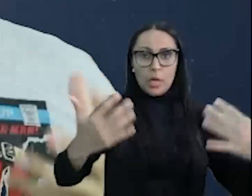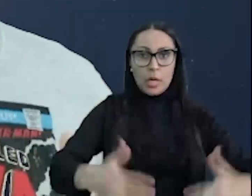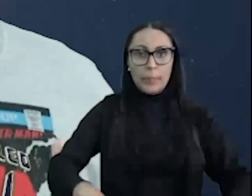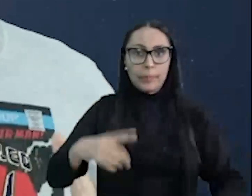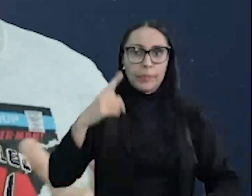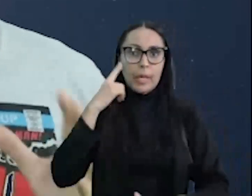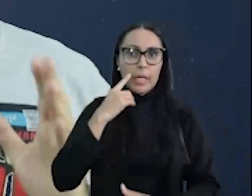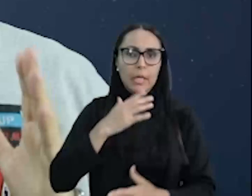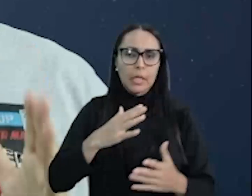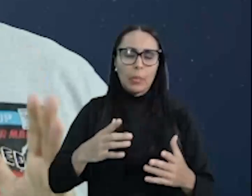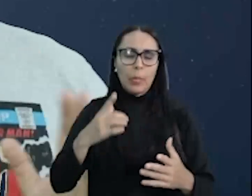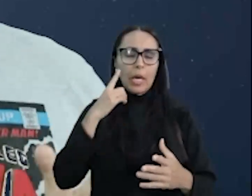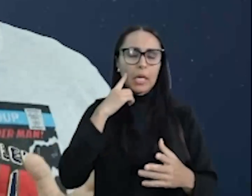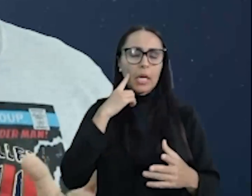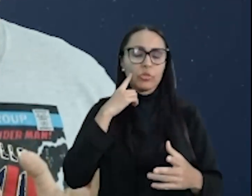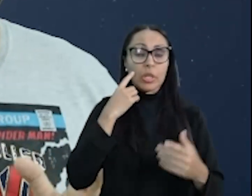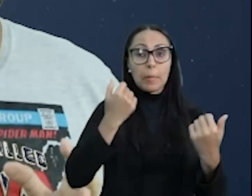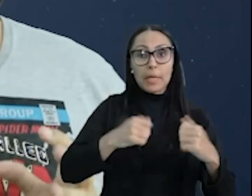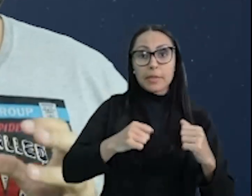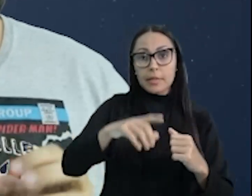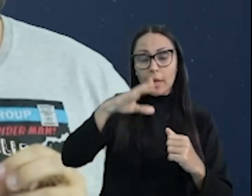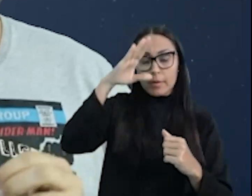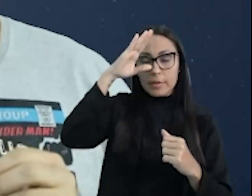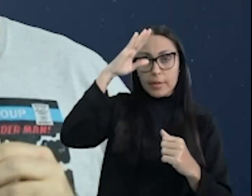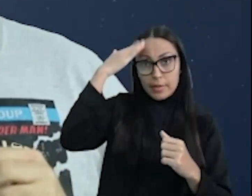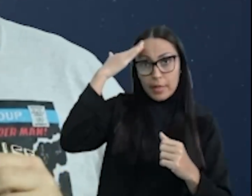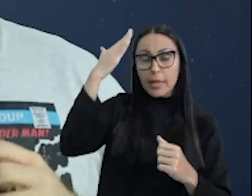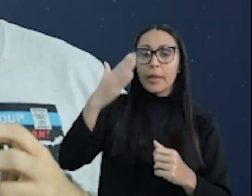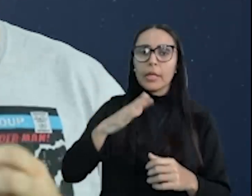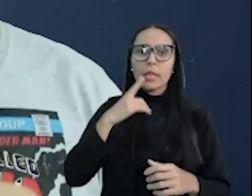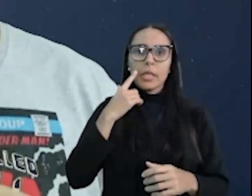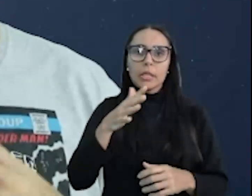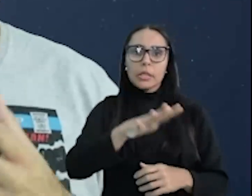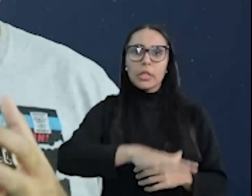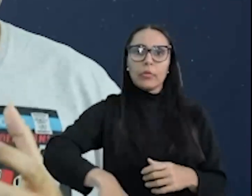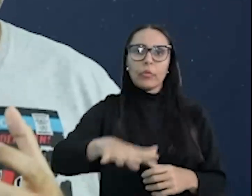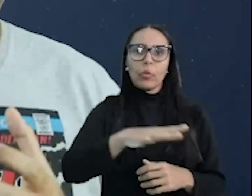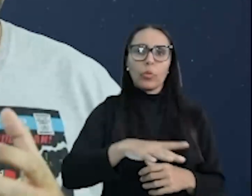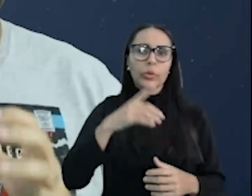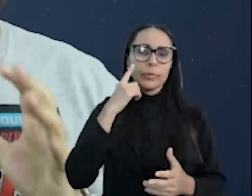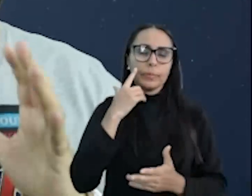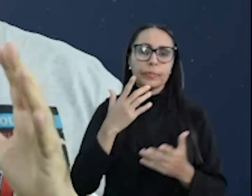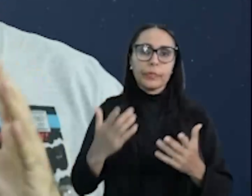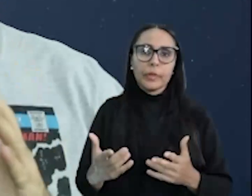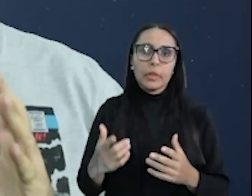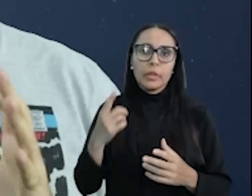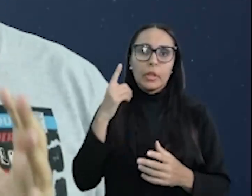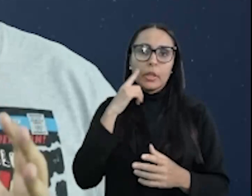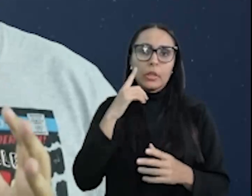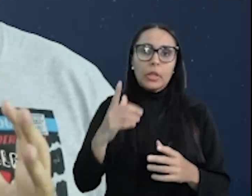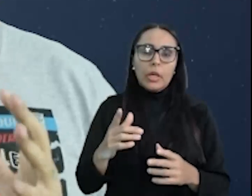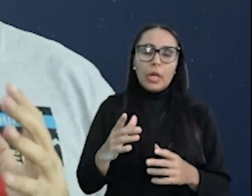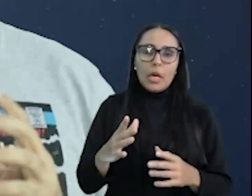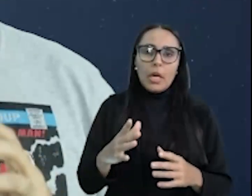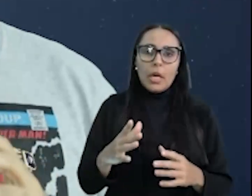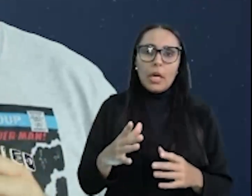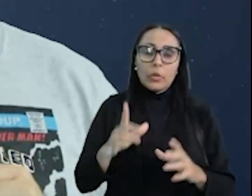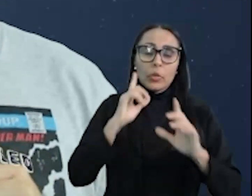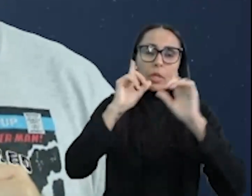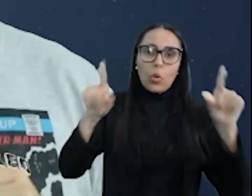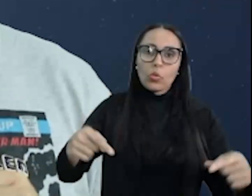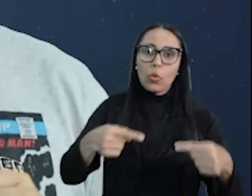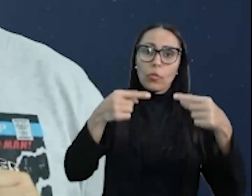Para fins didáticos, a gente também precisa entender que foi uma tentativa de equacionar os